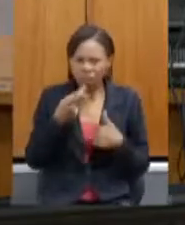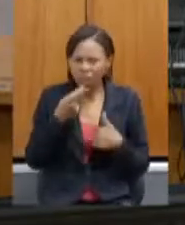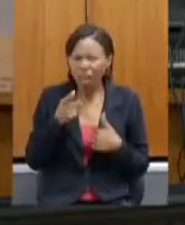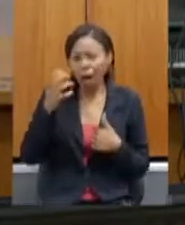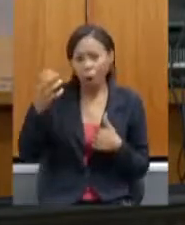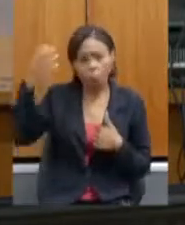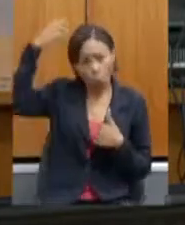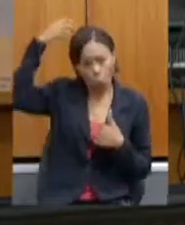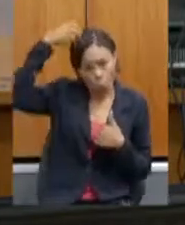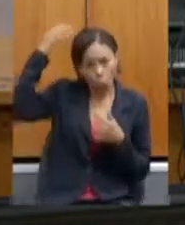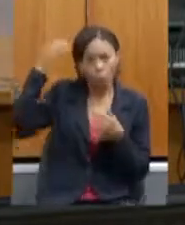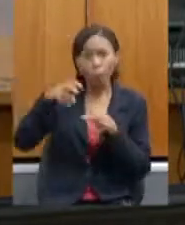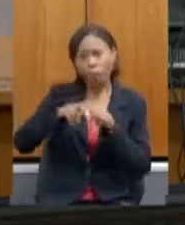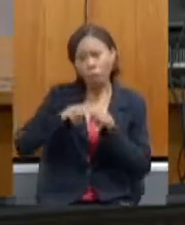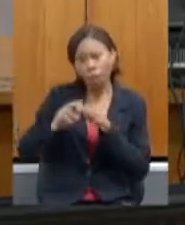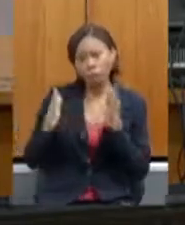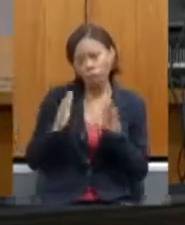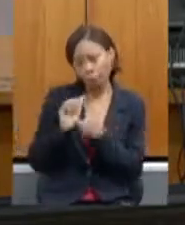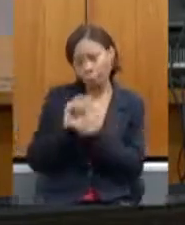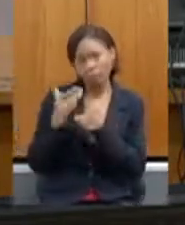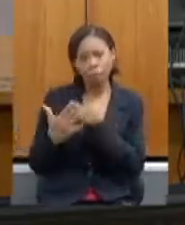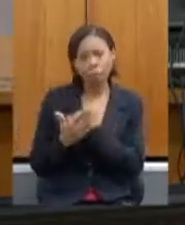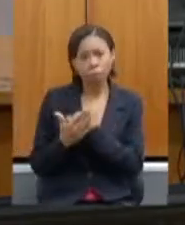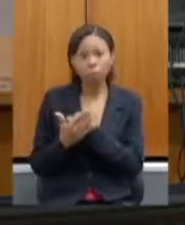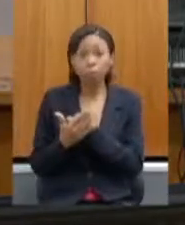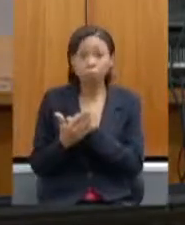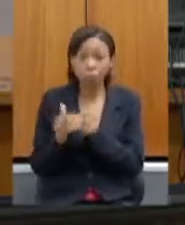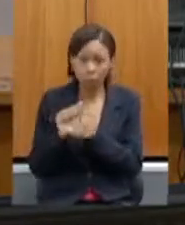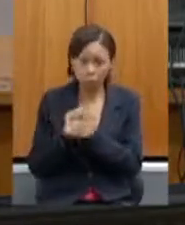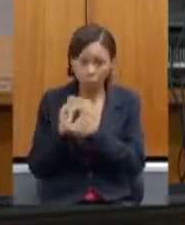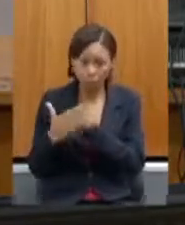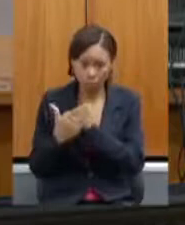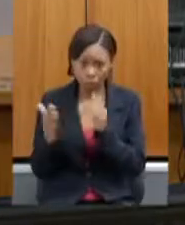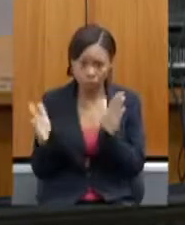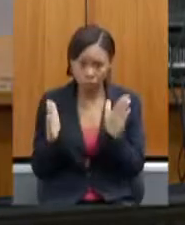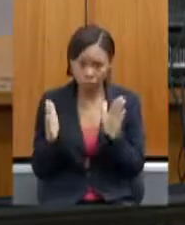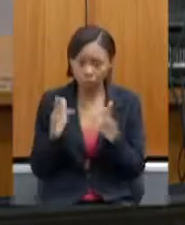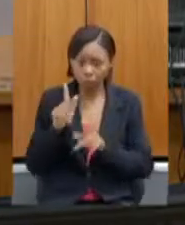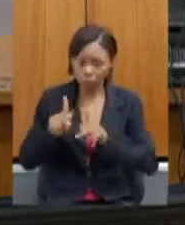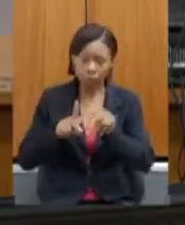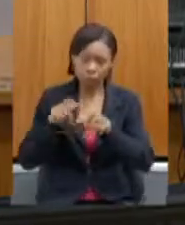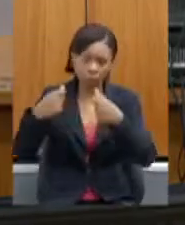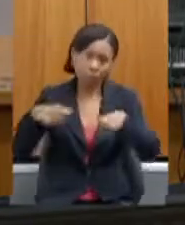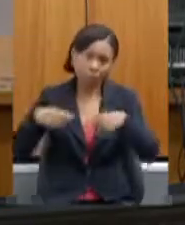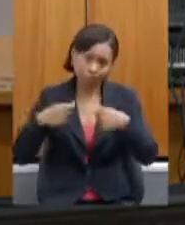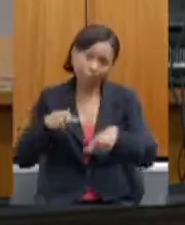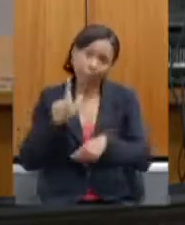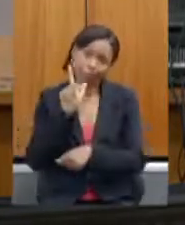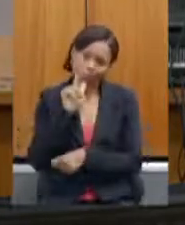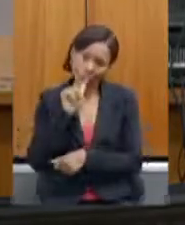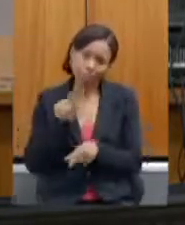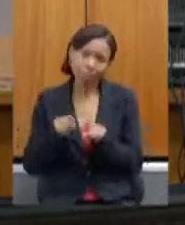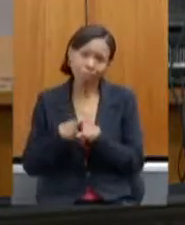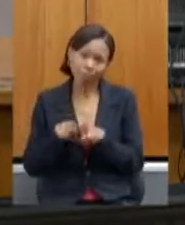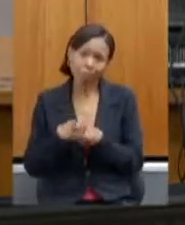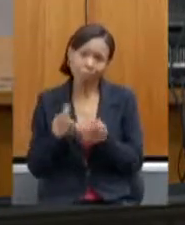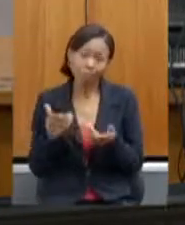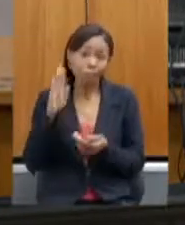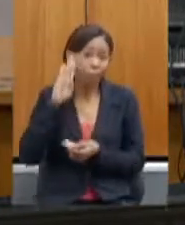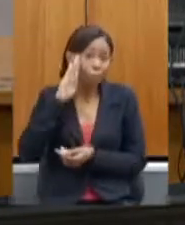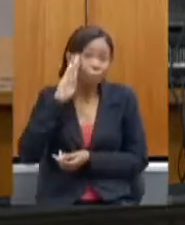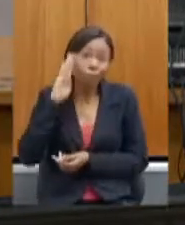porque na pandemia as pessoas precisam de água, e principalmente na pandemia são